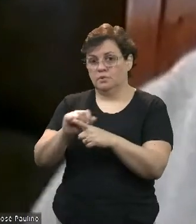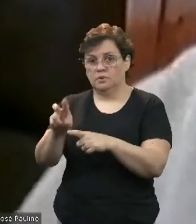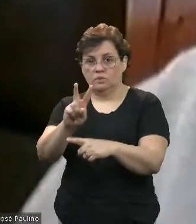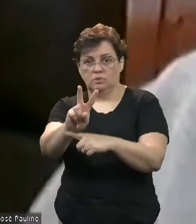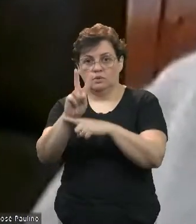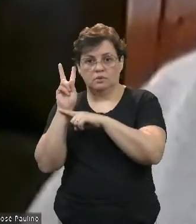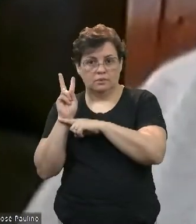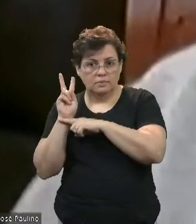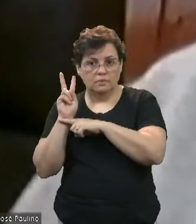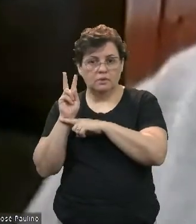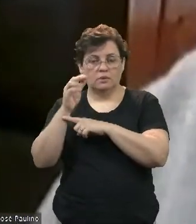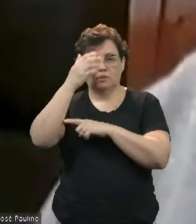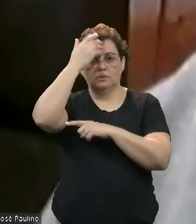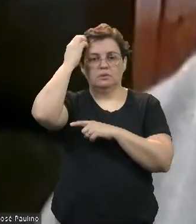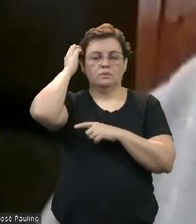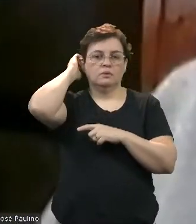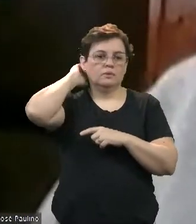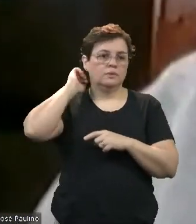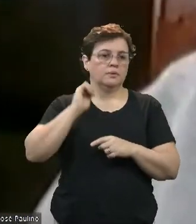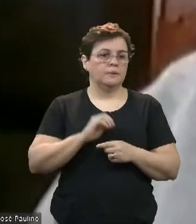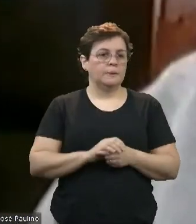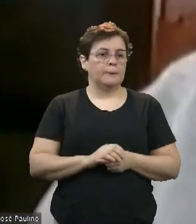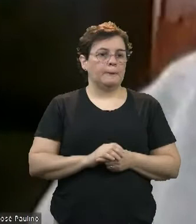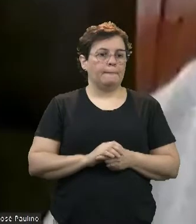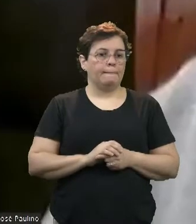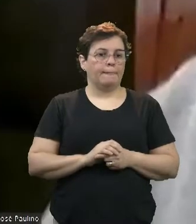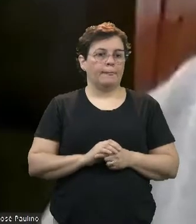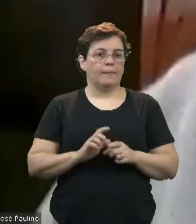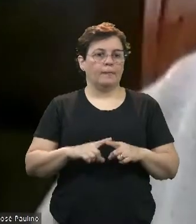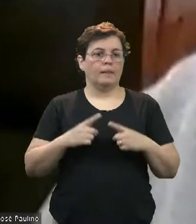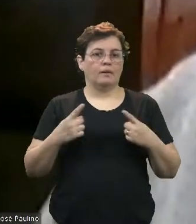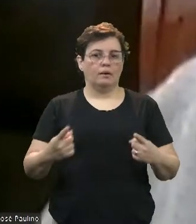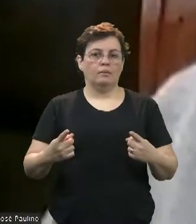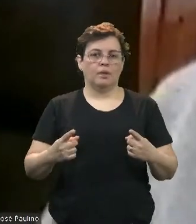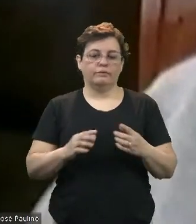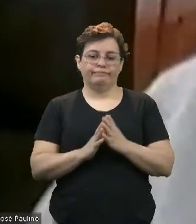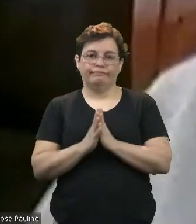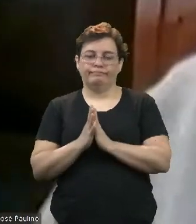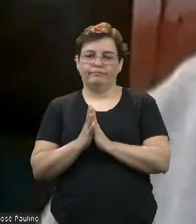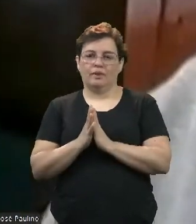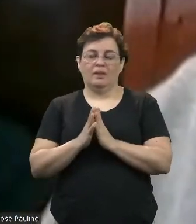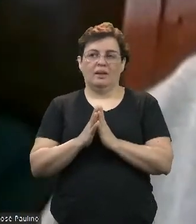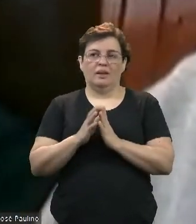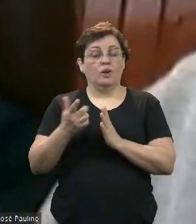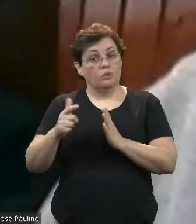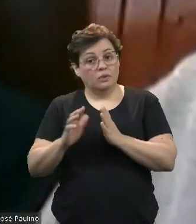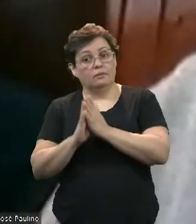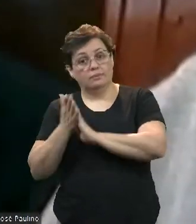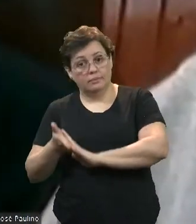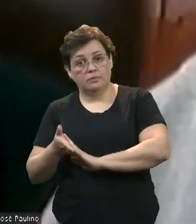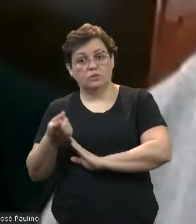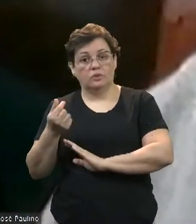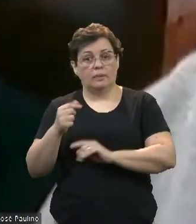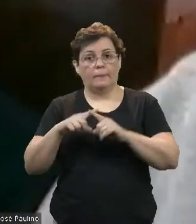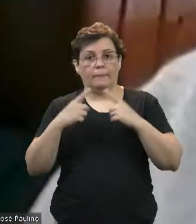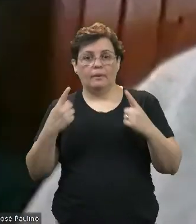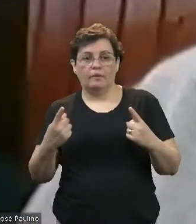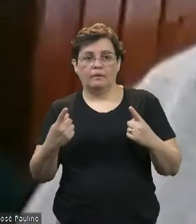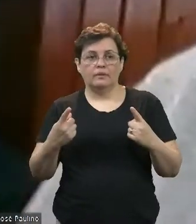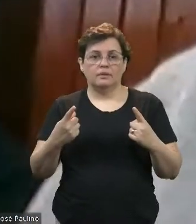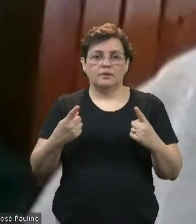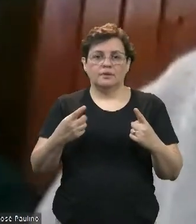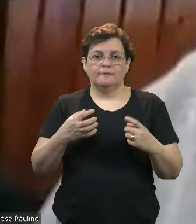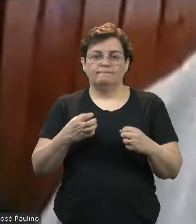consignados e acabou, prejuízo financeiro não ocorreu, mas acabou causando um